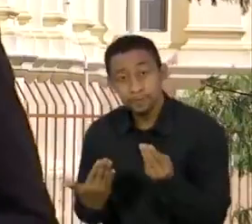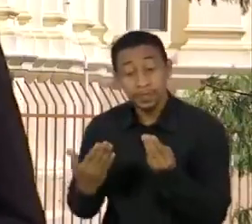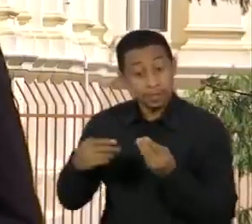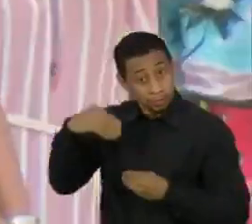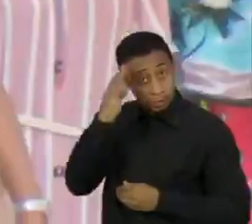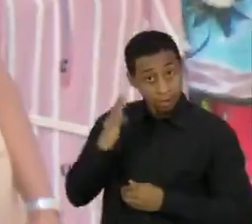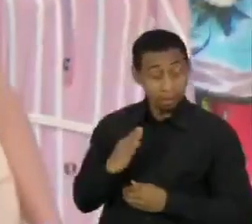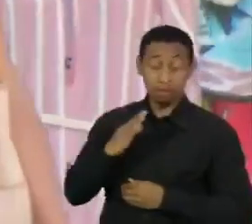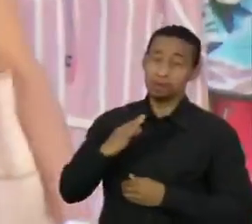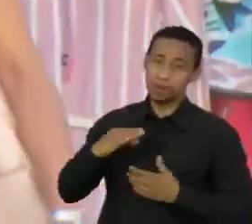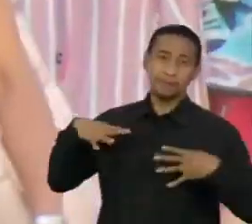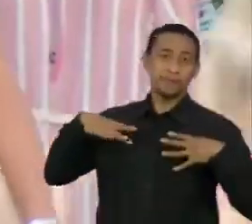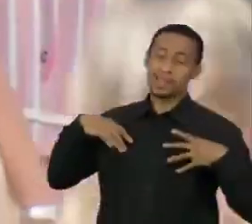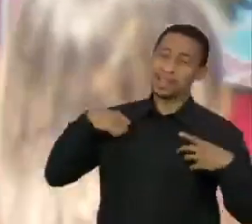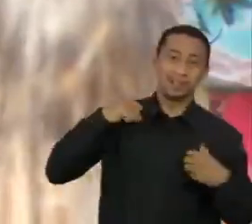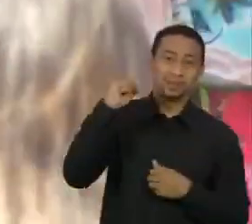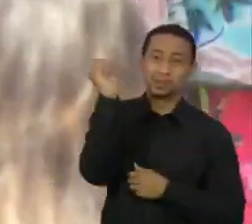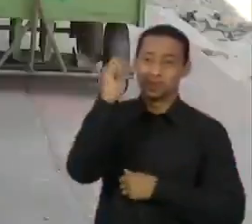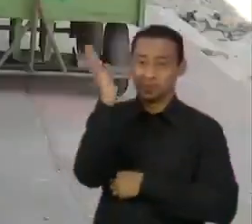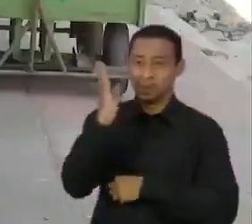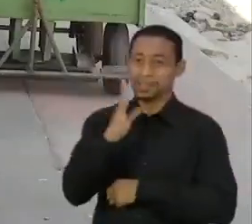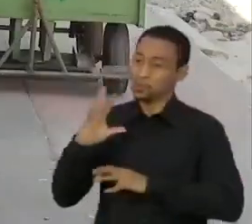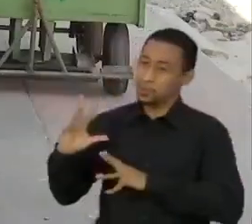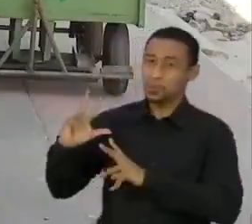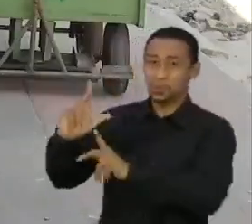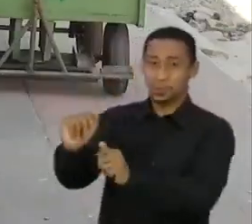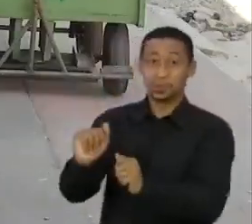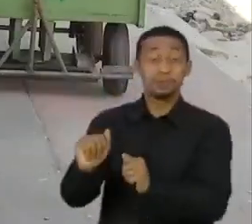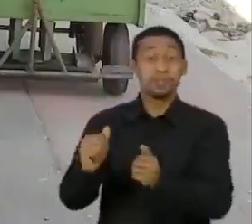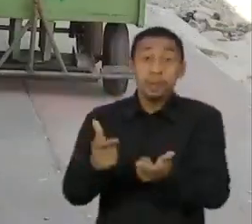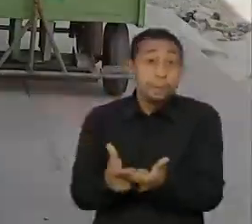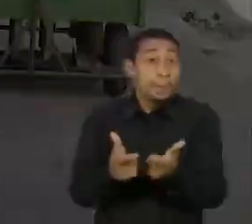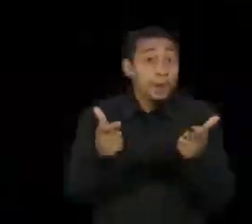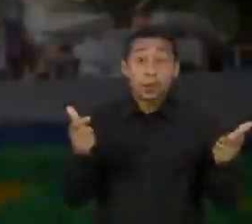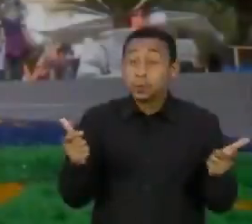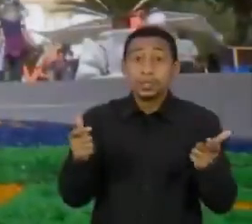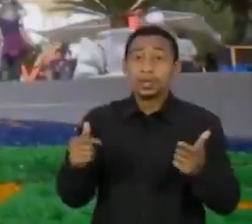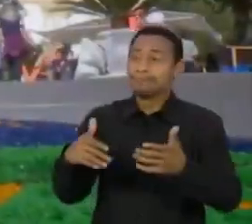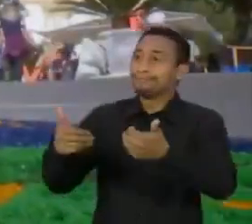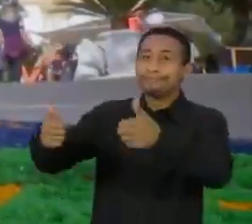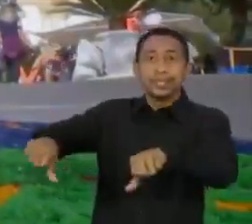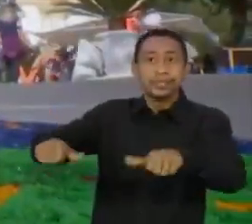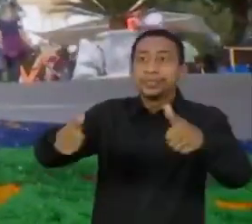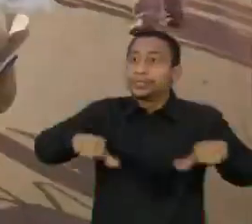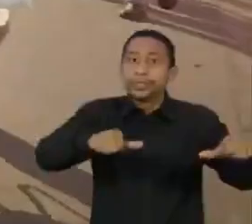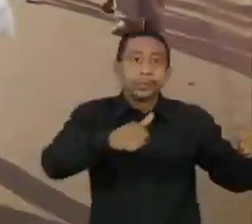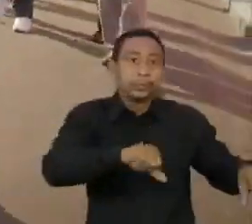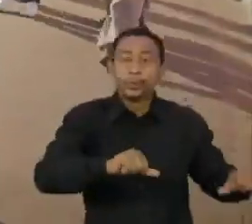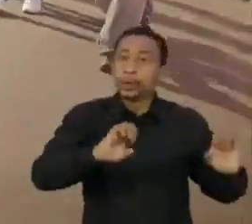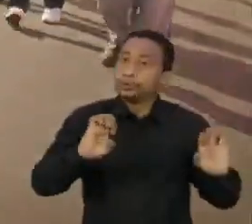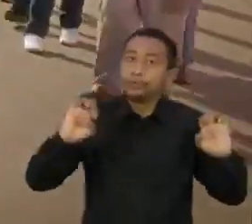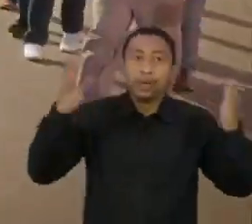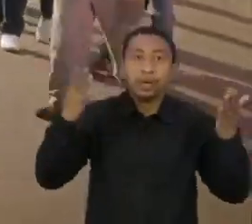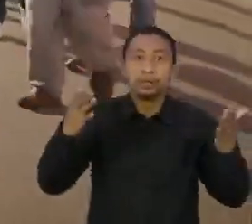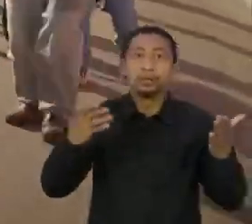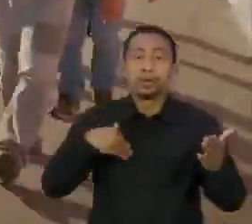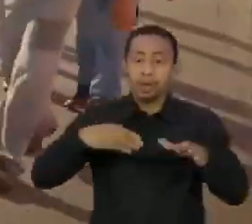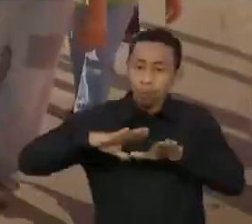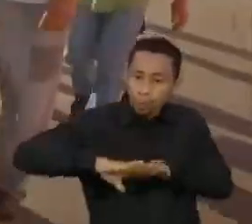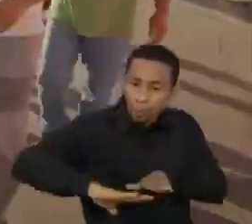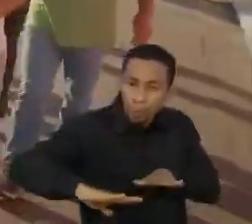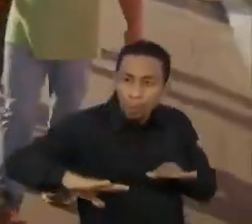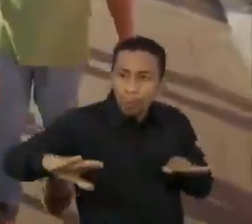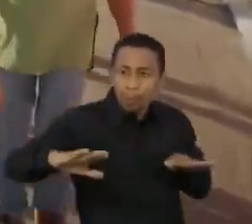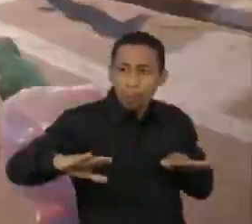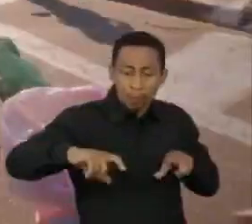feriado nacional. Em pandemia, comemorações tradicionais do Corpus Christi foram canceladas. Tapetes coloridos que marcam a data deixaram de